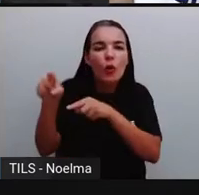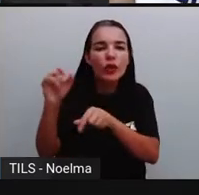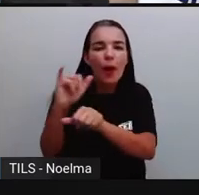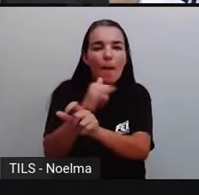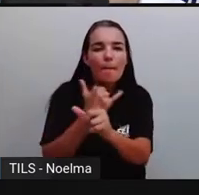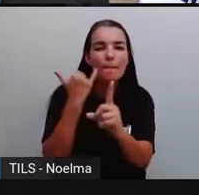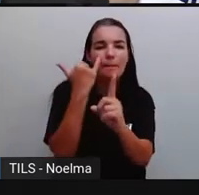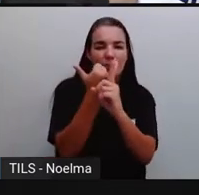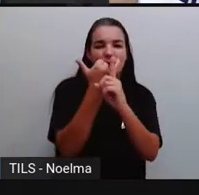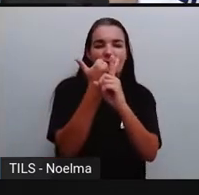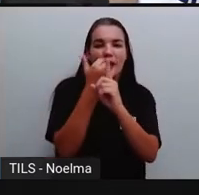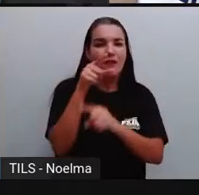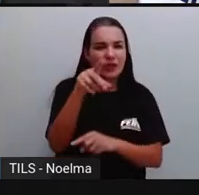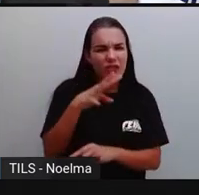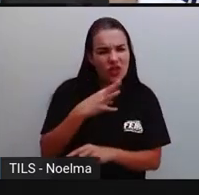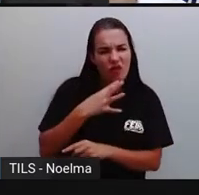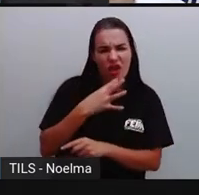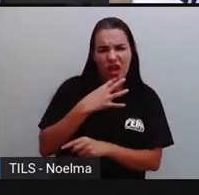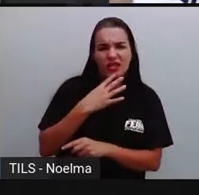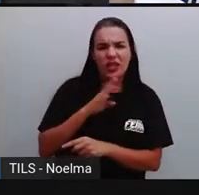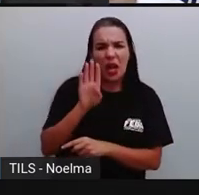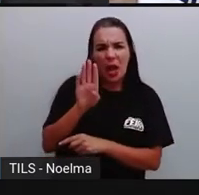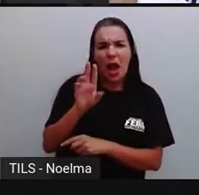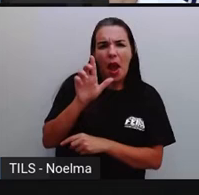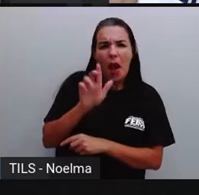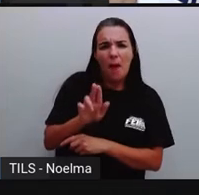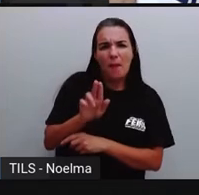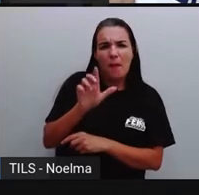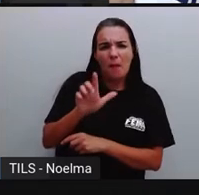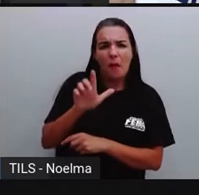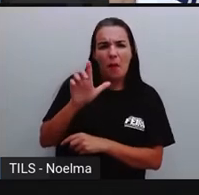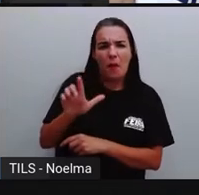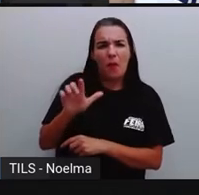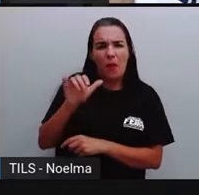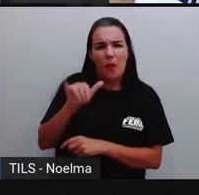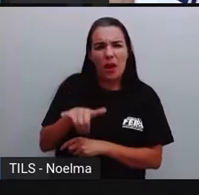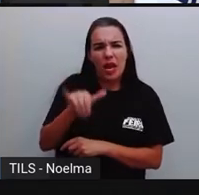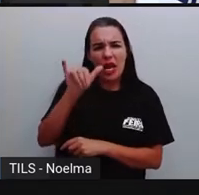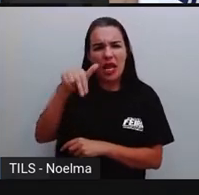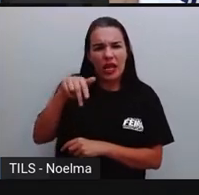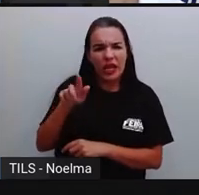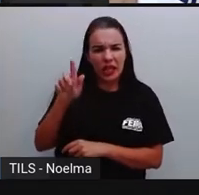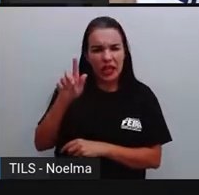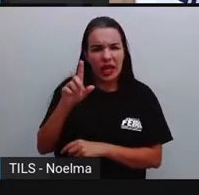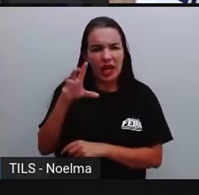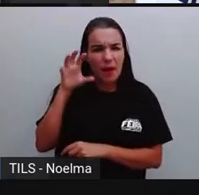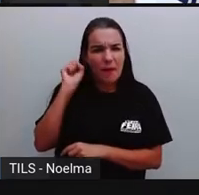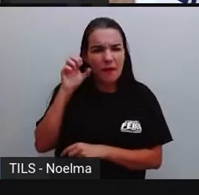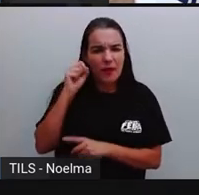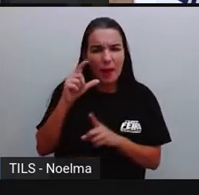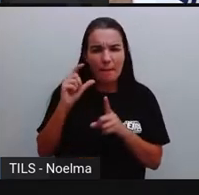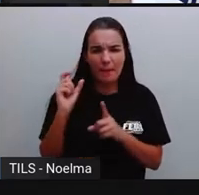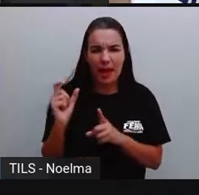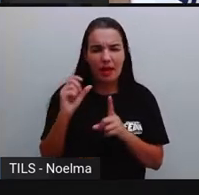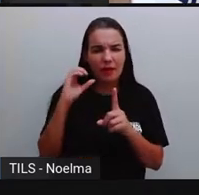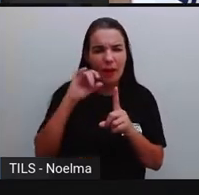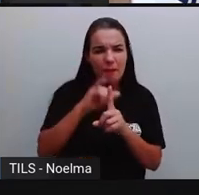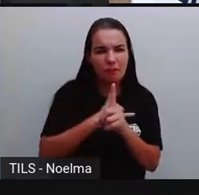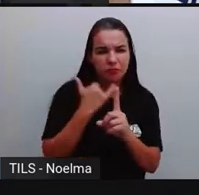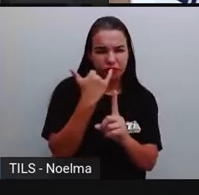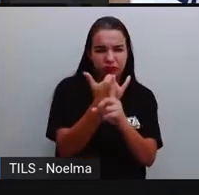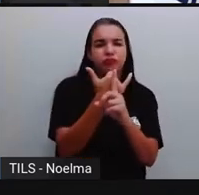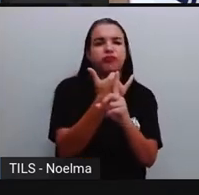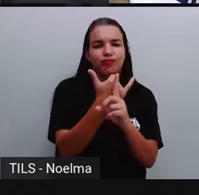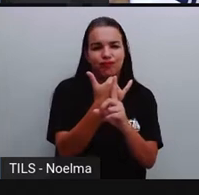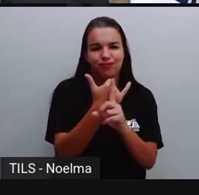Bullying. Vocês já conhecem? Sabe o que é bullying? Já ouviram falar nessa palavrinha? Então, vamos lá? A prova vai